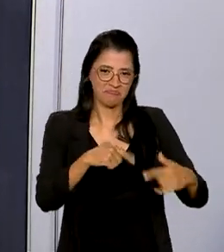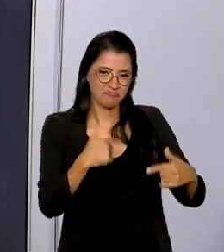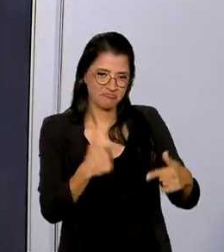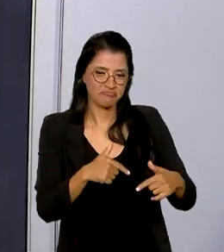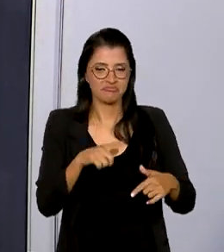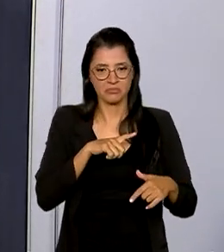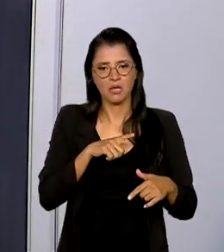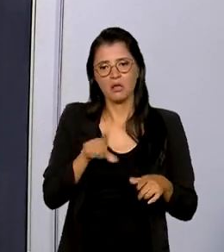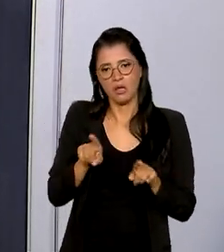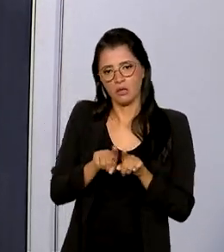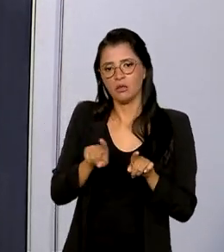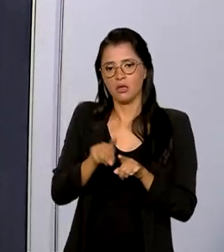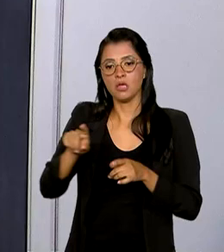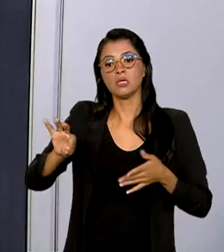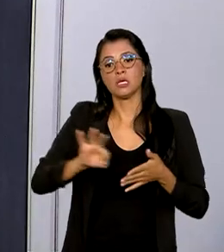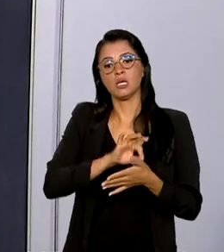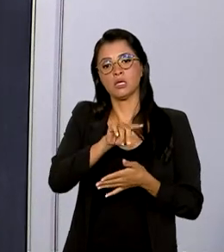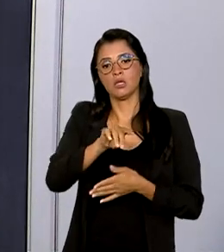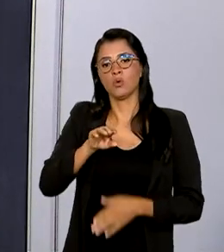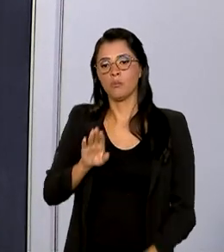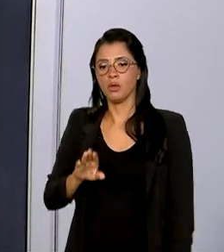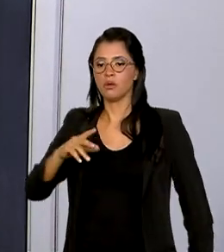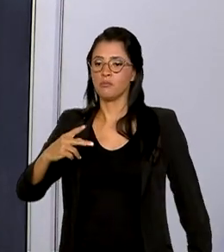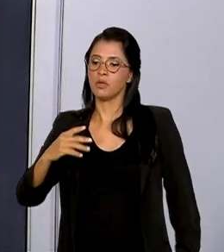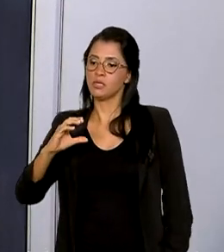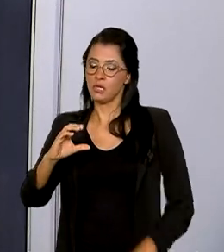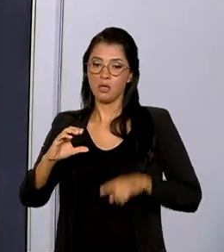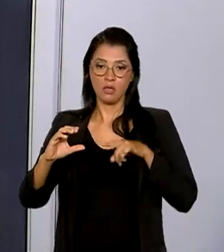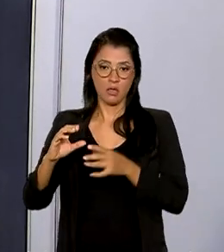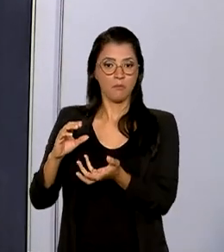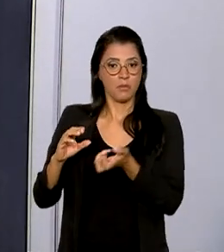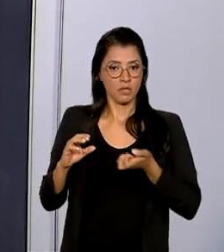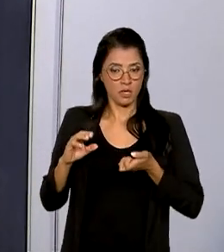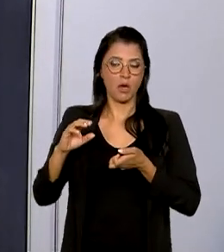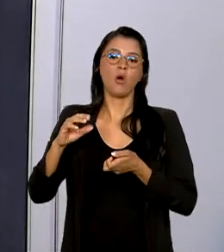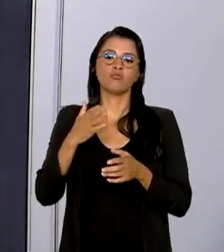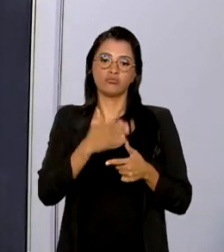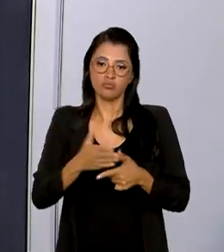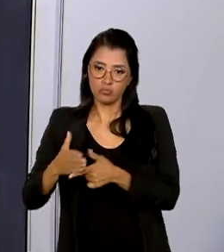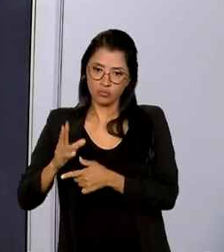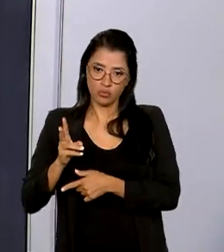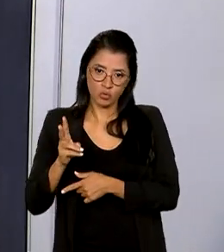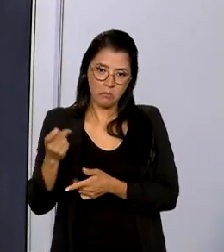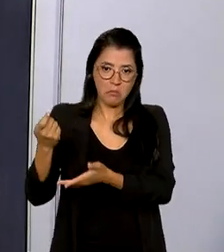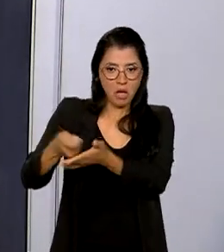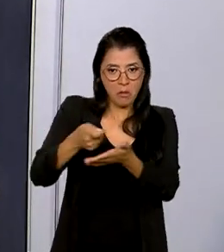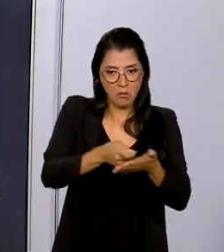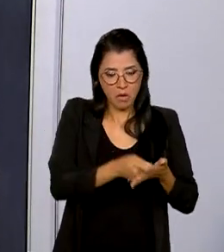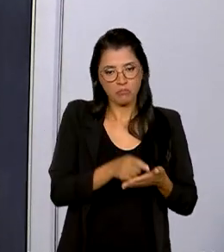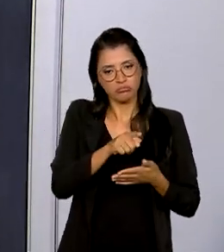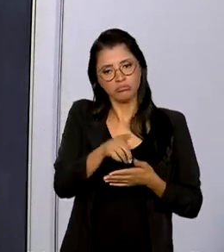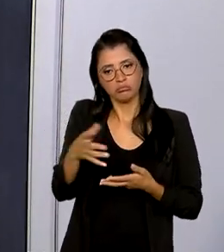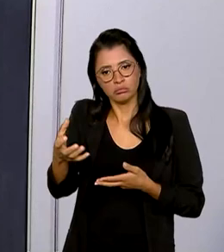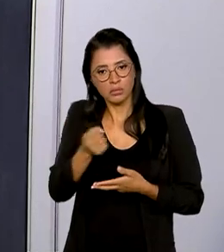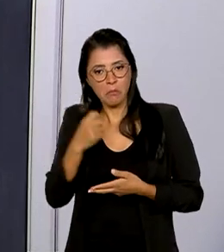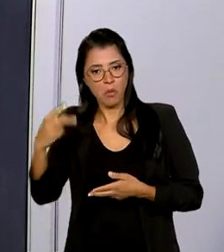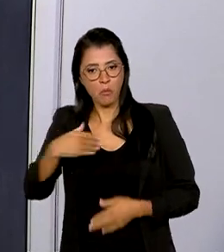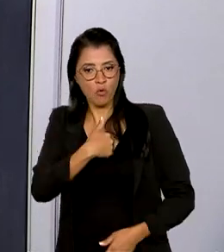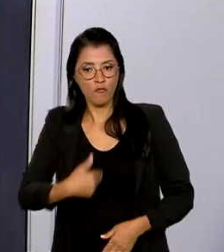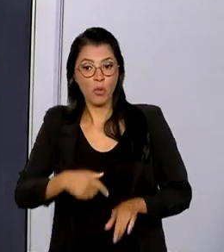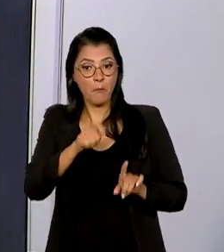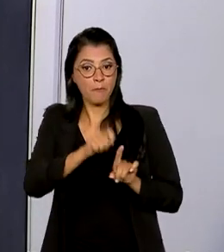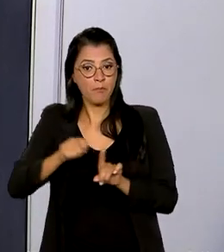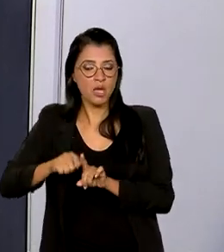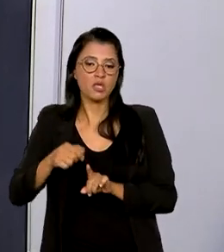trabalho e que são inscritas no BPC, o benefício de prestação continuada. Eles recebem do governo por